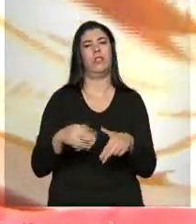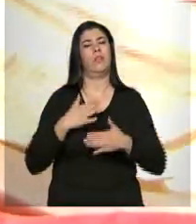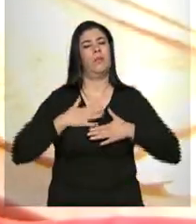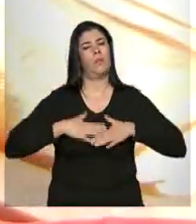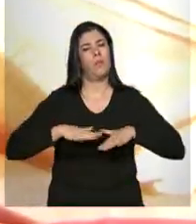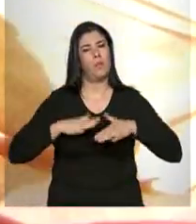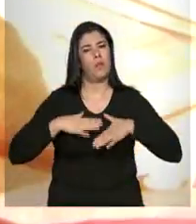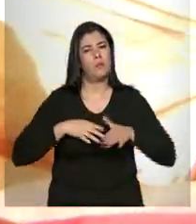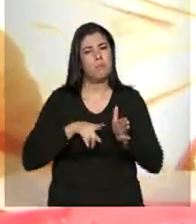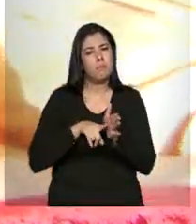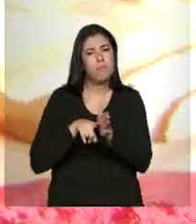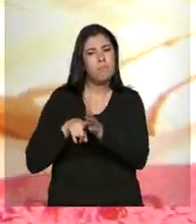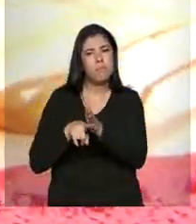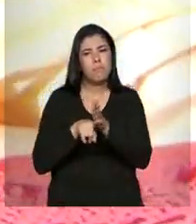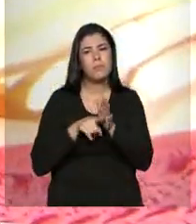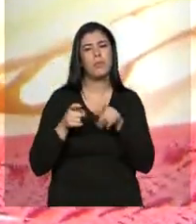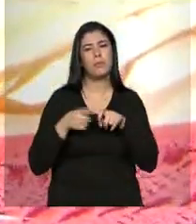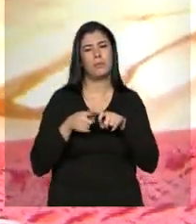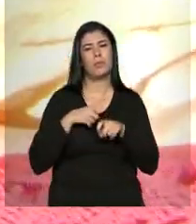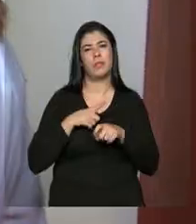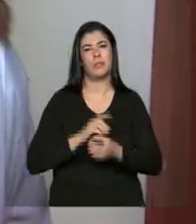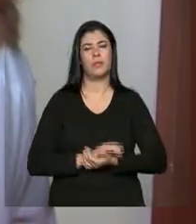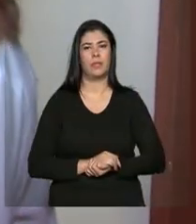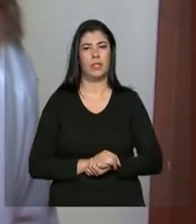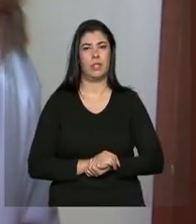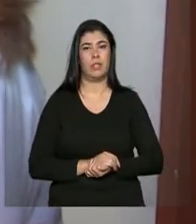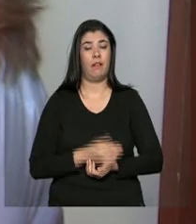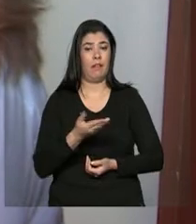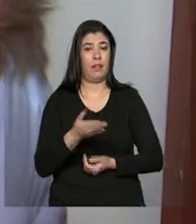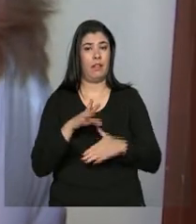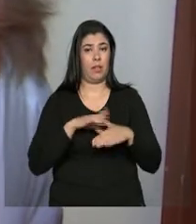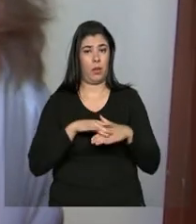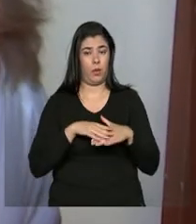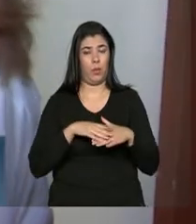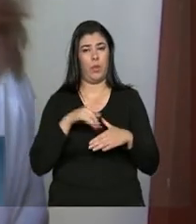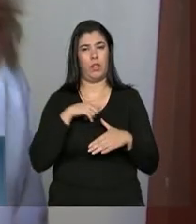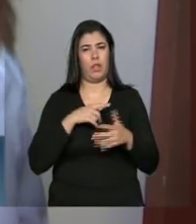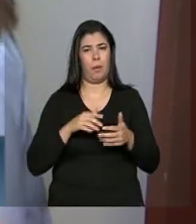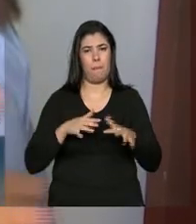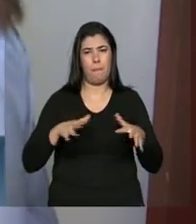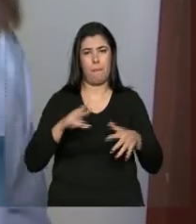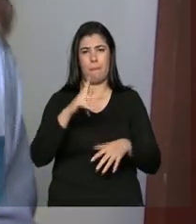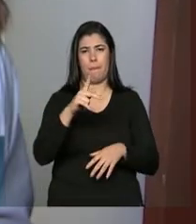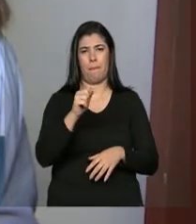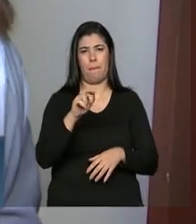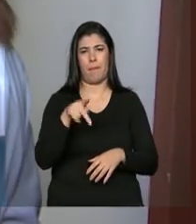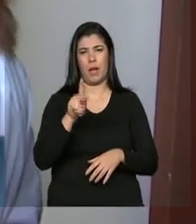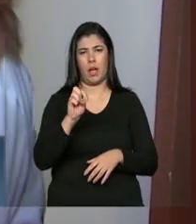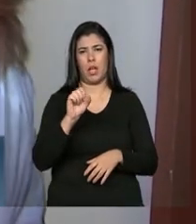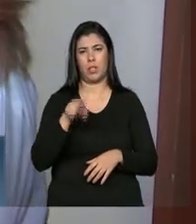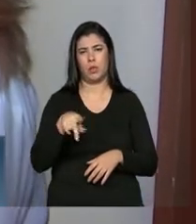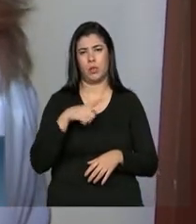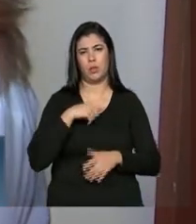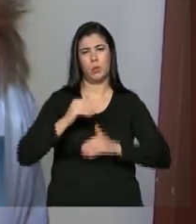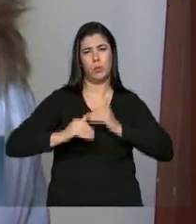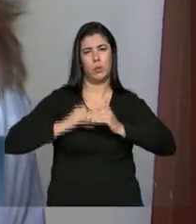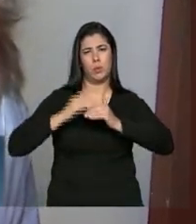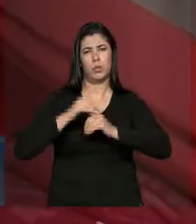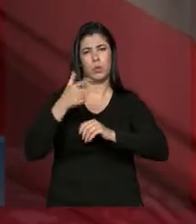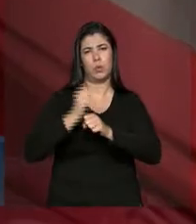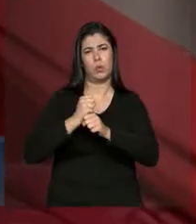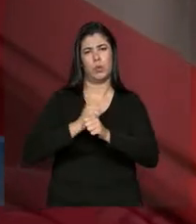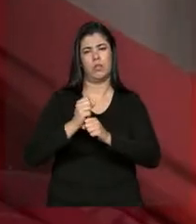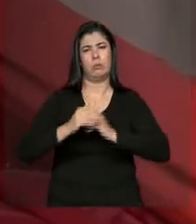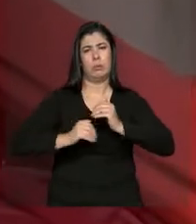senhora é examinada. Com uma doença de Parkinson, que tem já uma evolução de mais de dois anos.